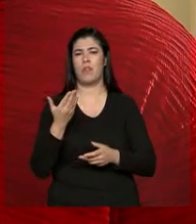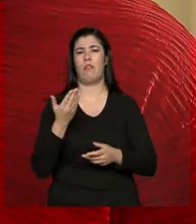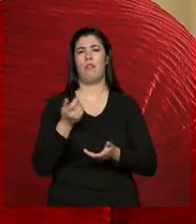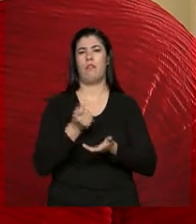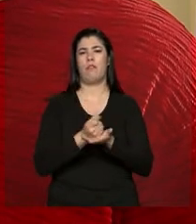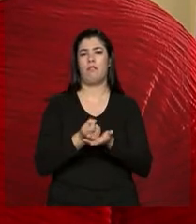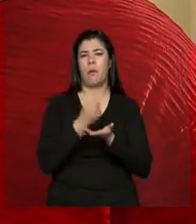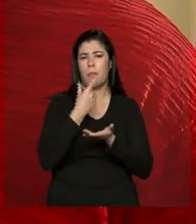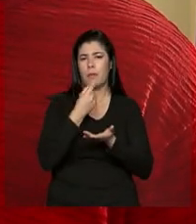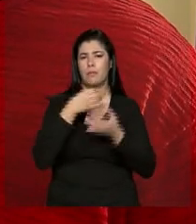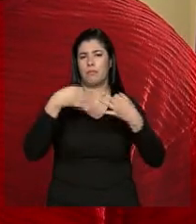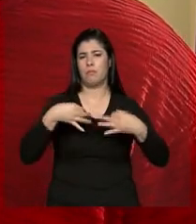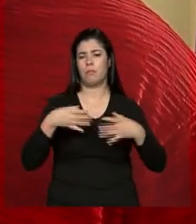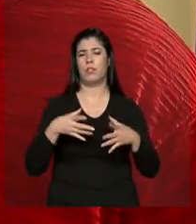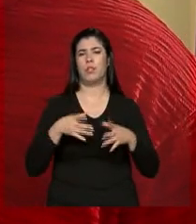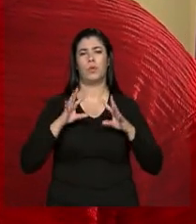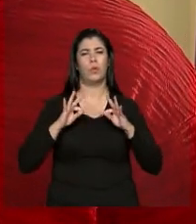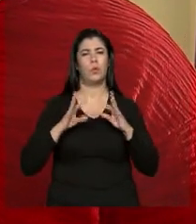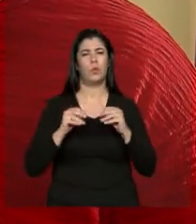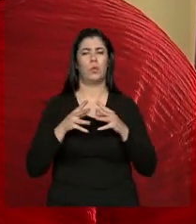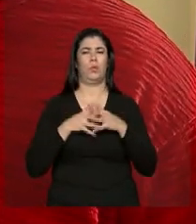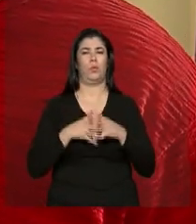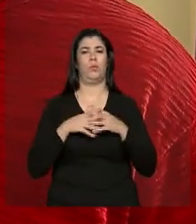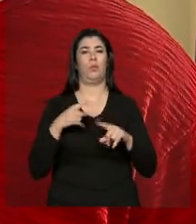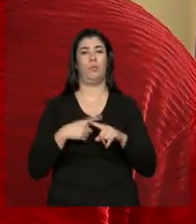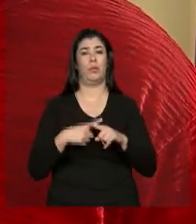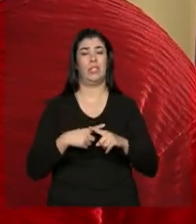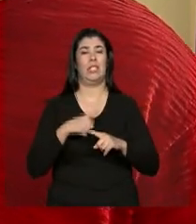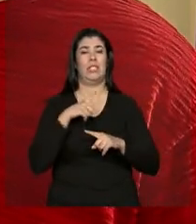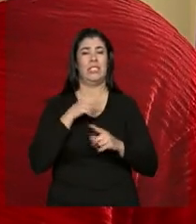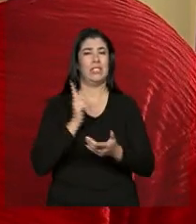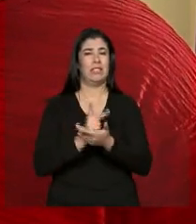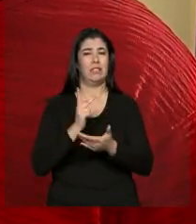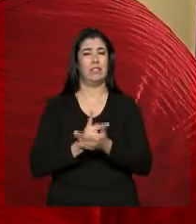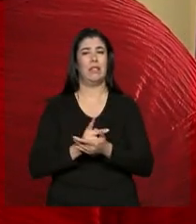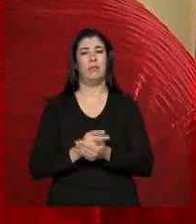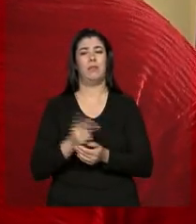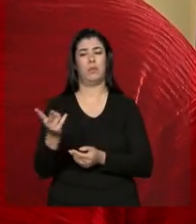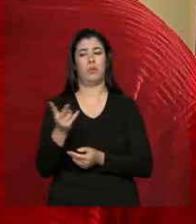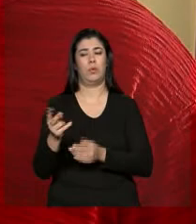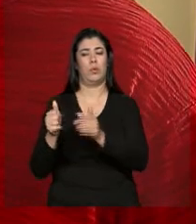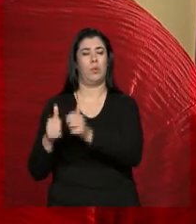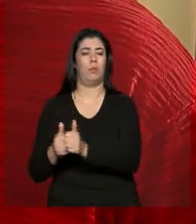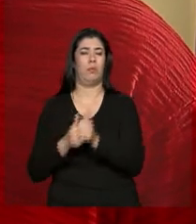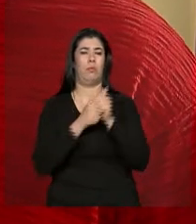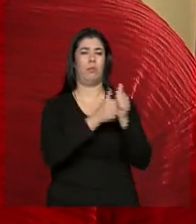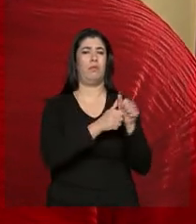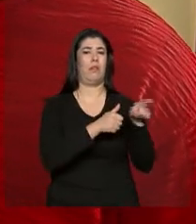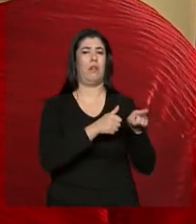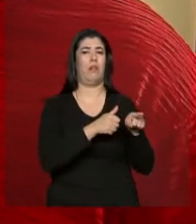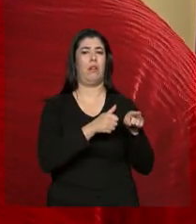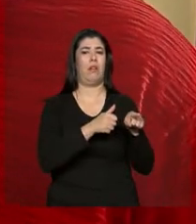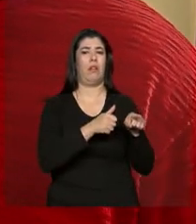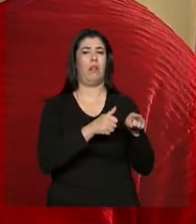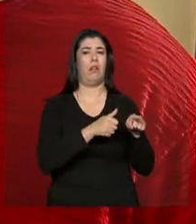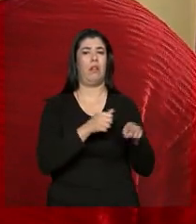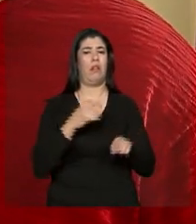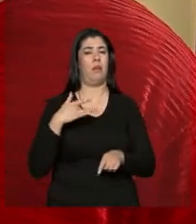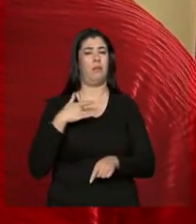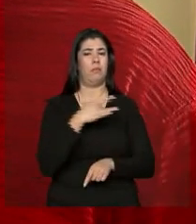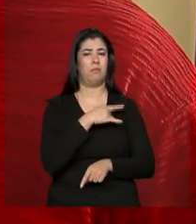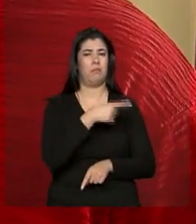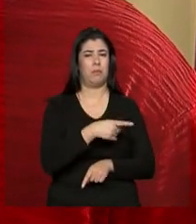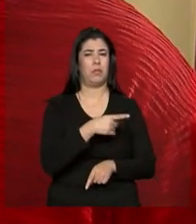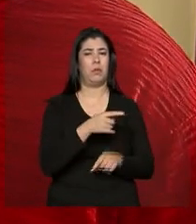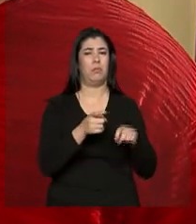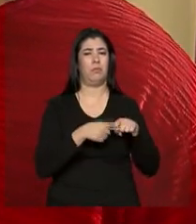E é tudo muito complicado porque cada vez que tem que se deslocar até o médico é como se fosse um transporte com